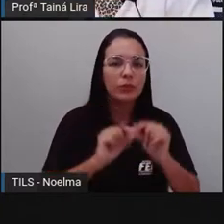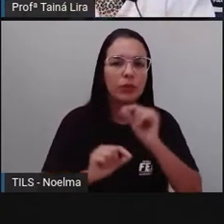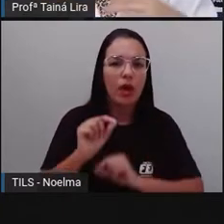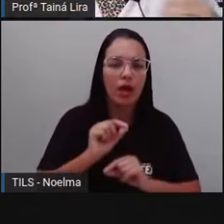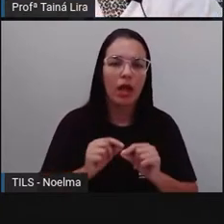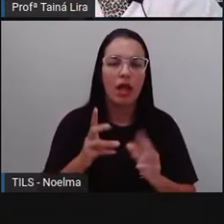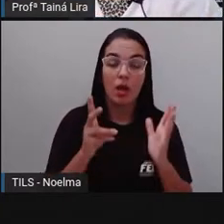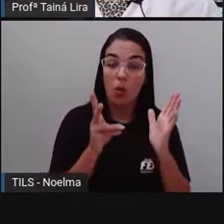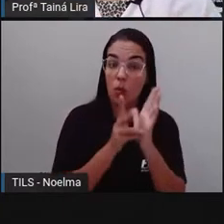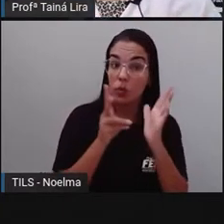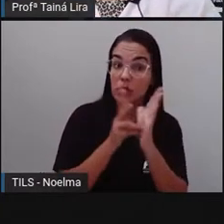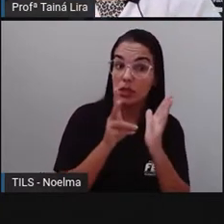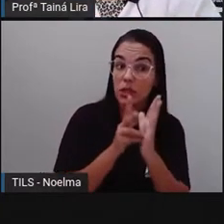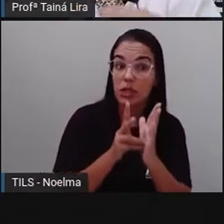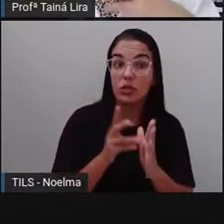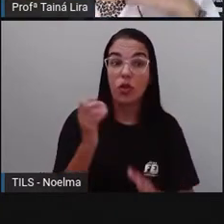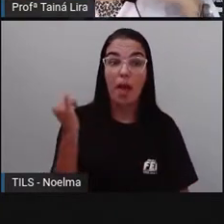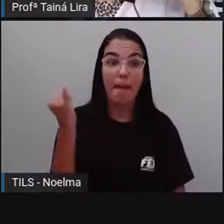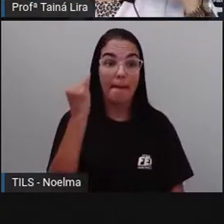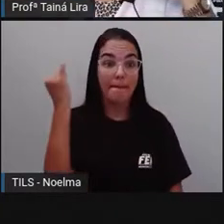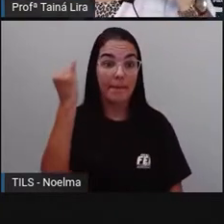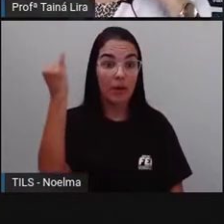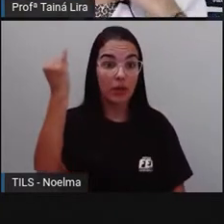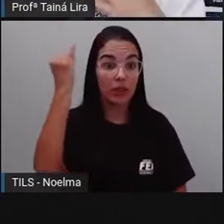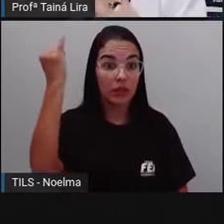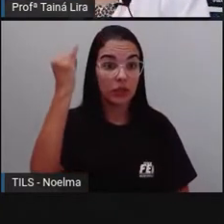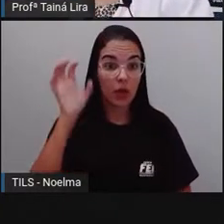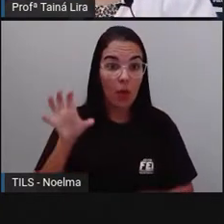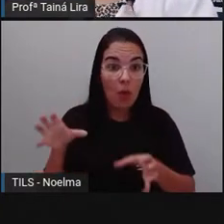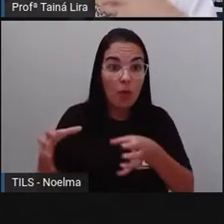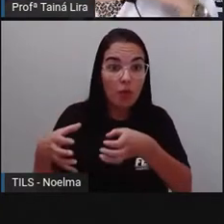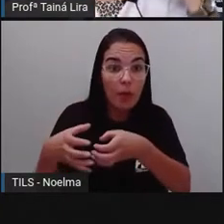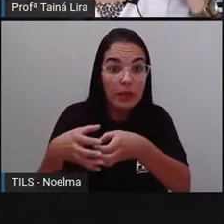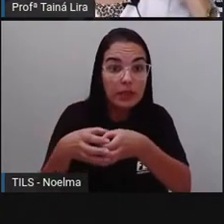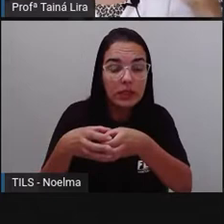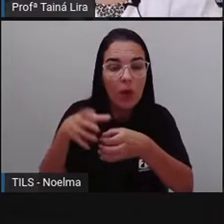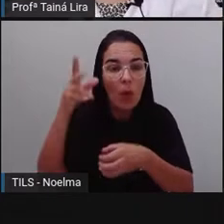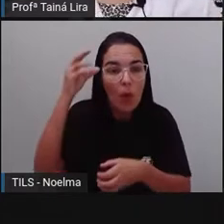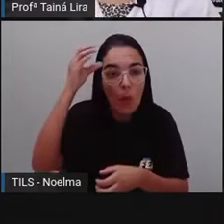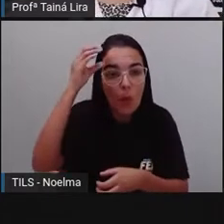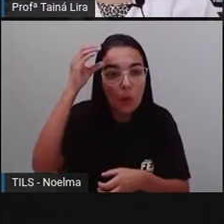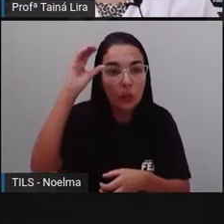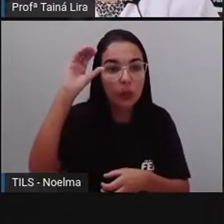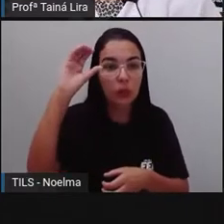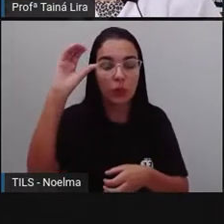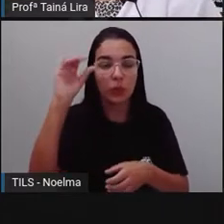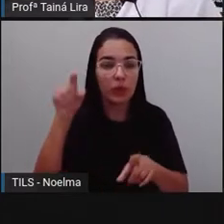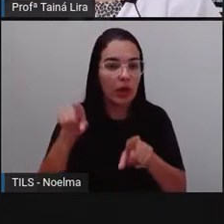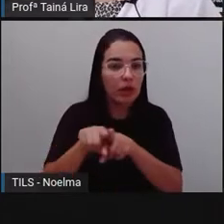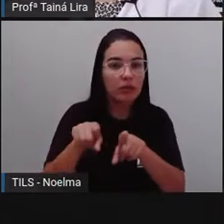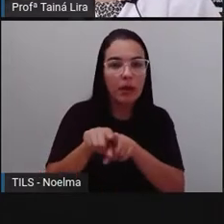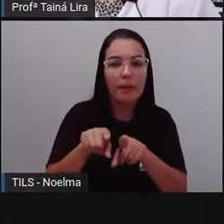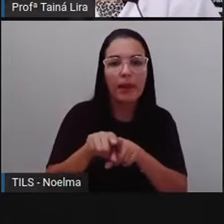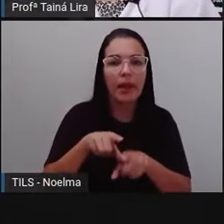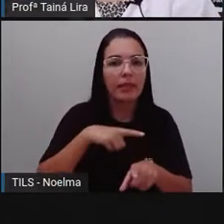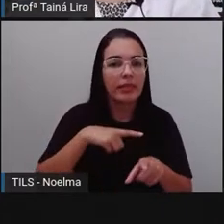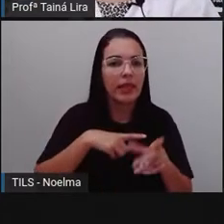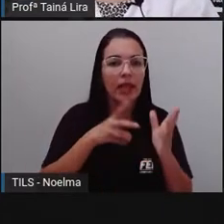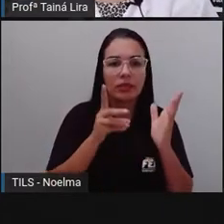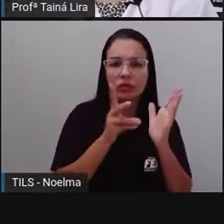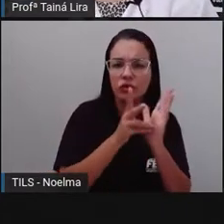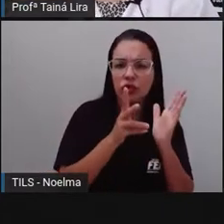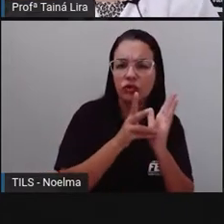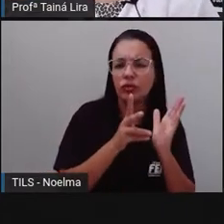São importantíssimos para a formação da nossa cultura, que temos traços, né? Dos indígenas aqui no